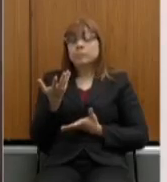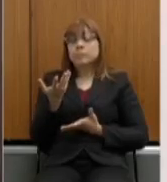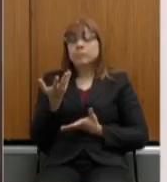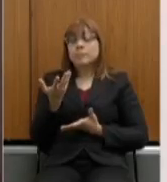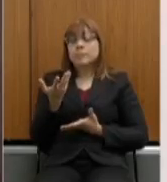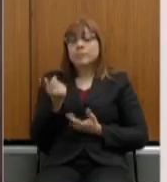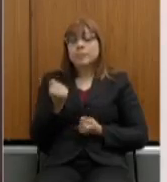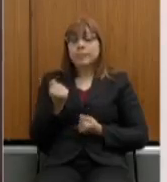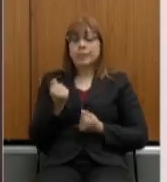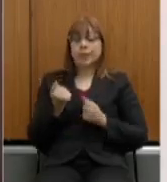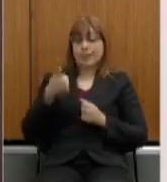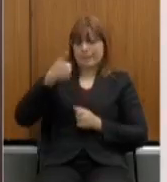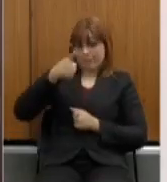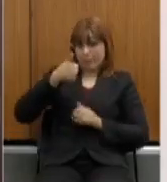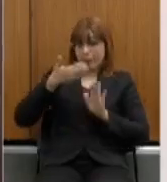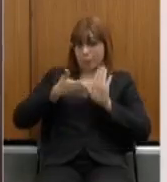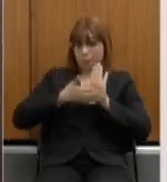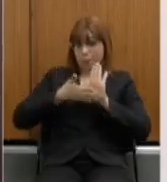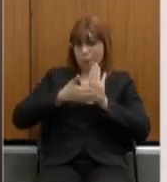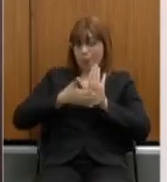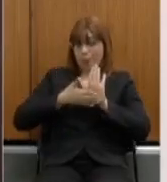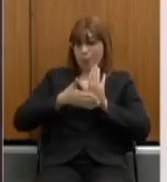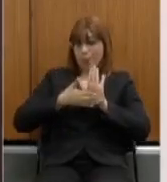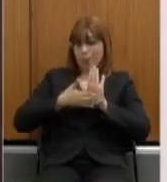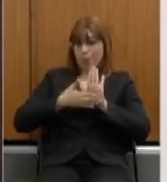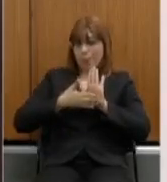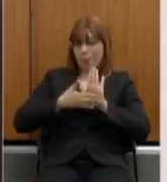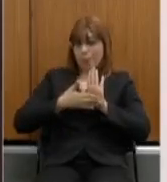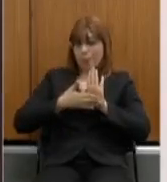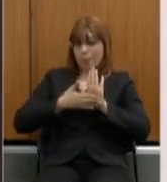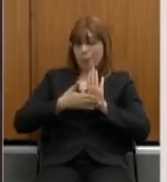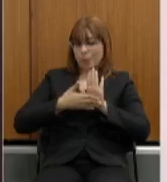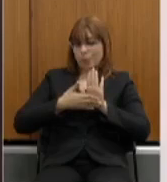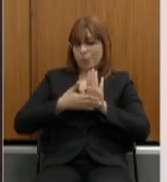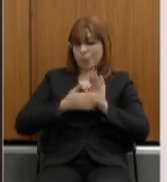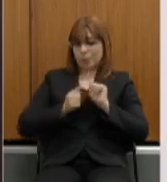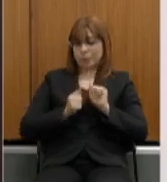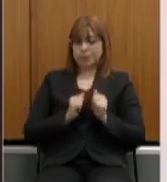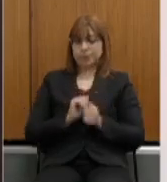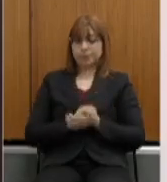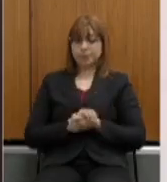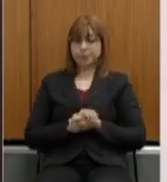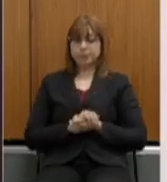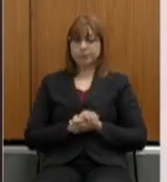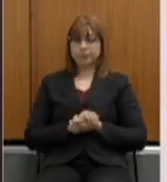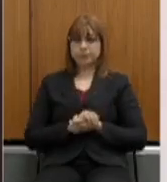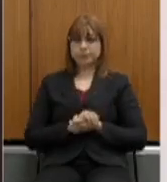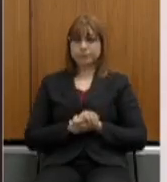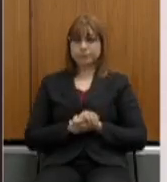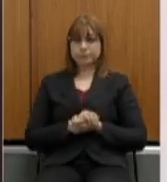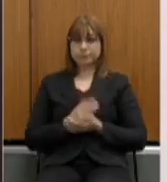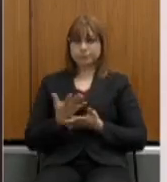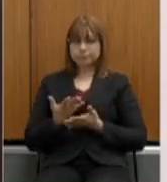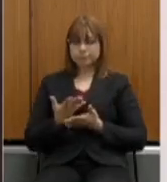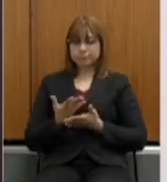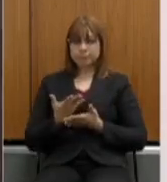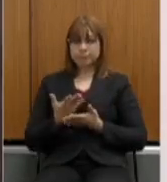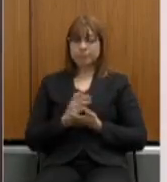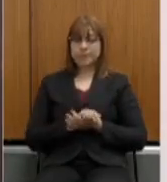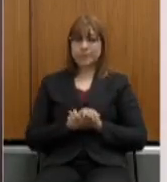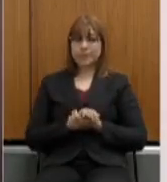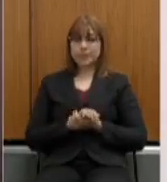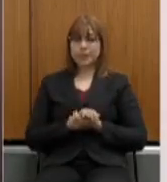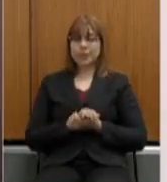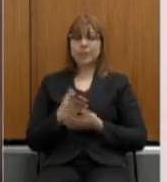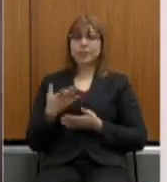proposta já, a gente já retirasse, se nós técnicos, que a gente